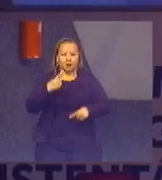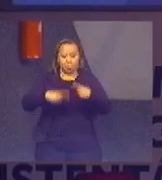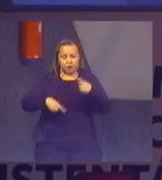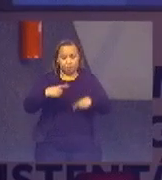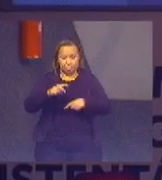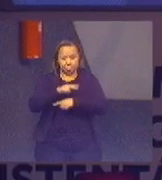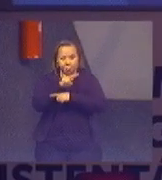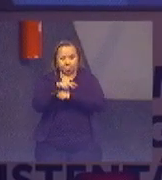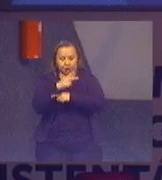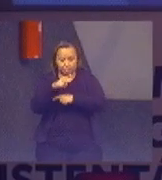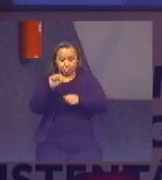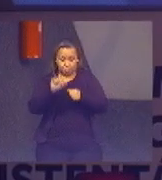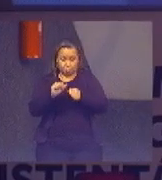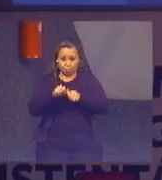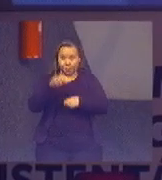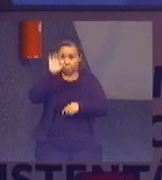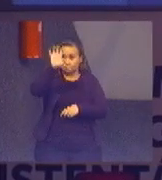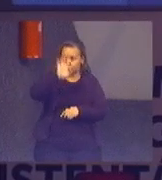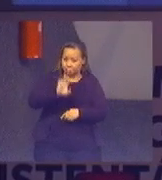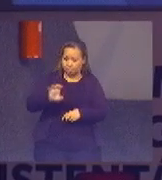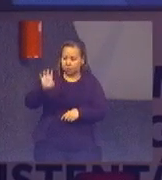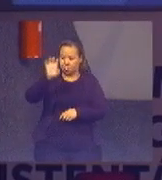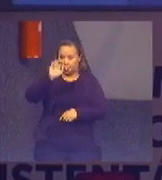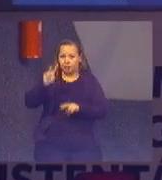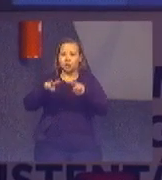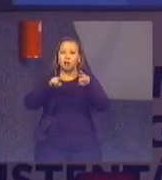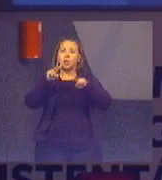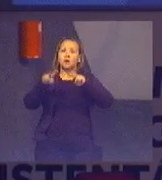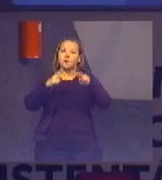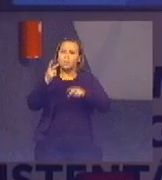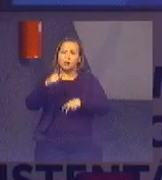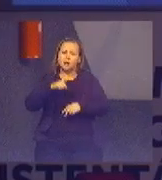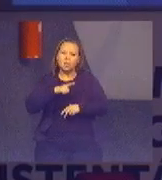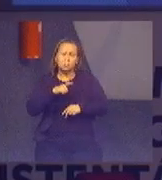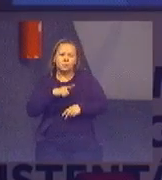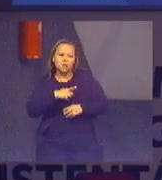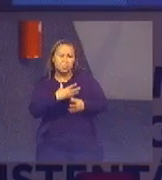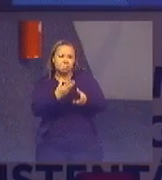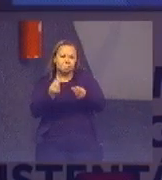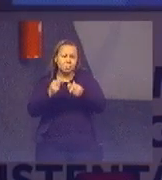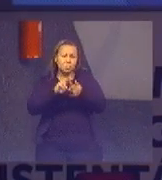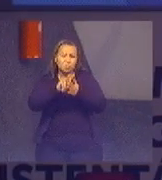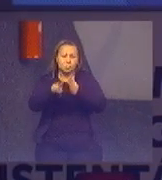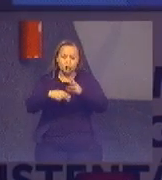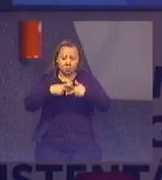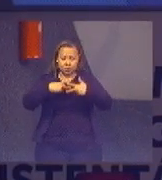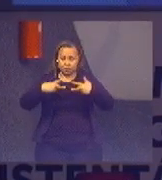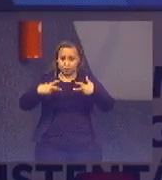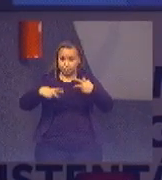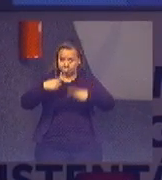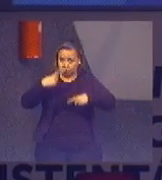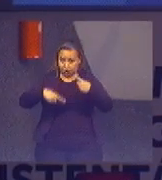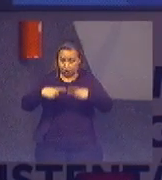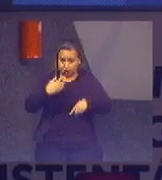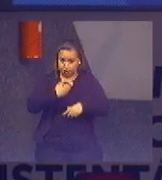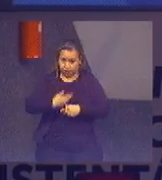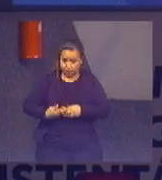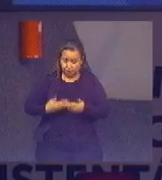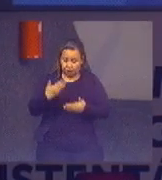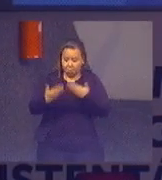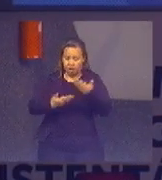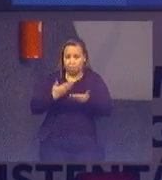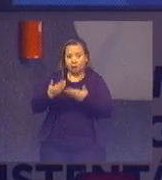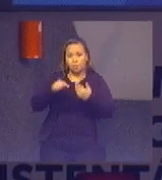Feito esse mapeamento, foi verificado que existe uma série de políticas públicas envolvendo esses